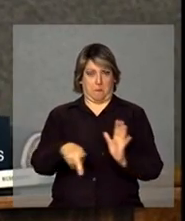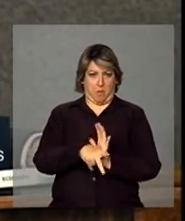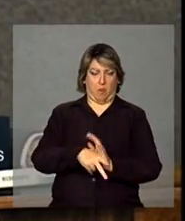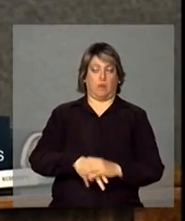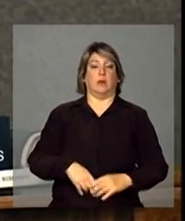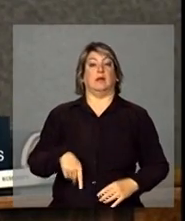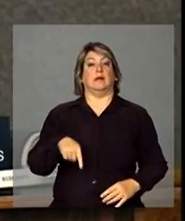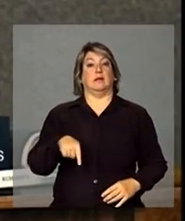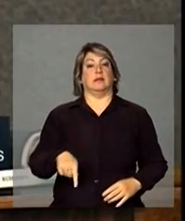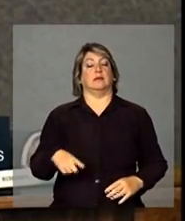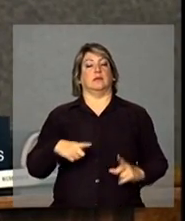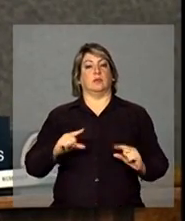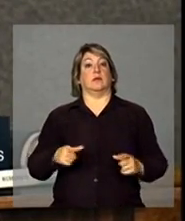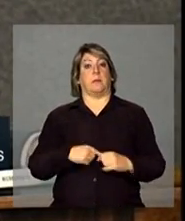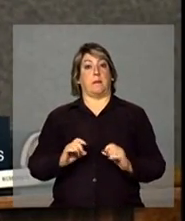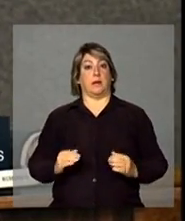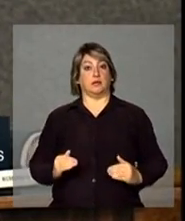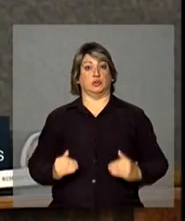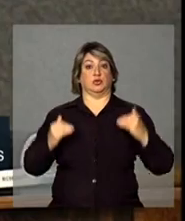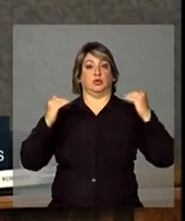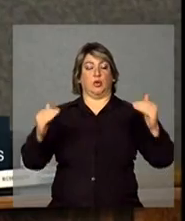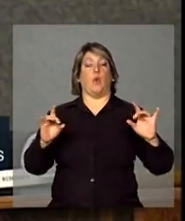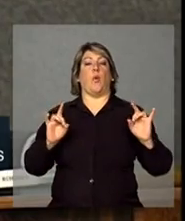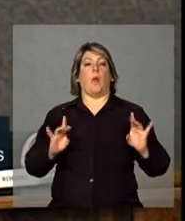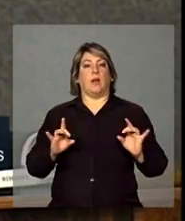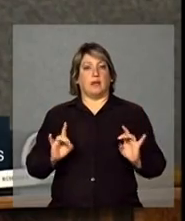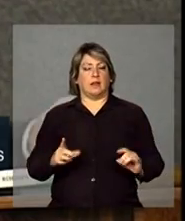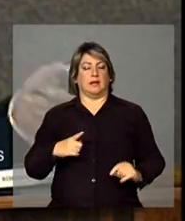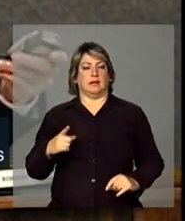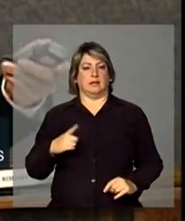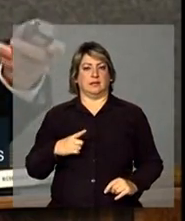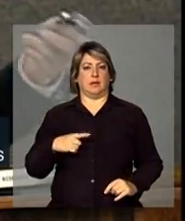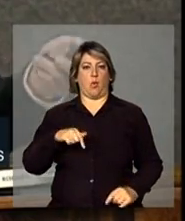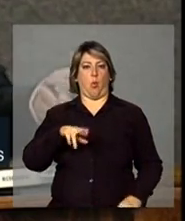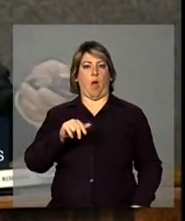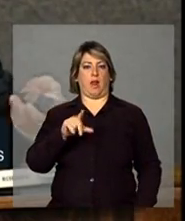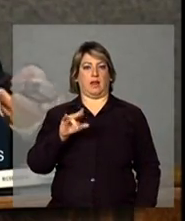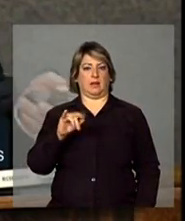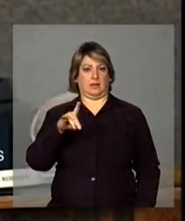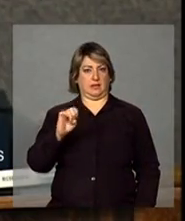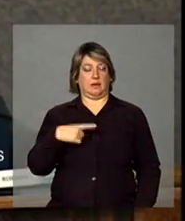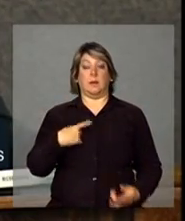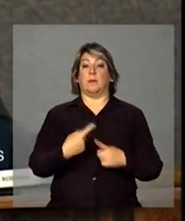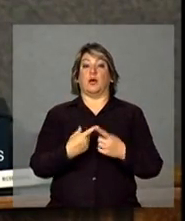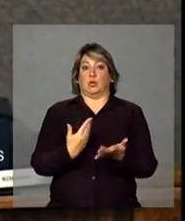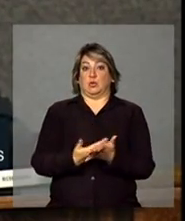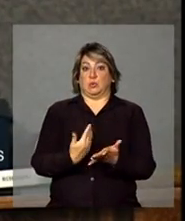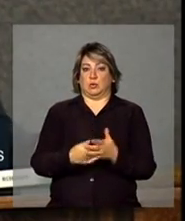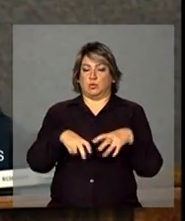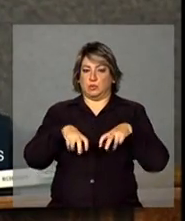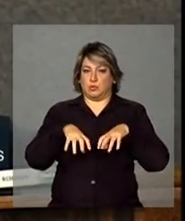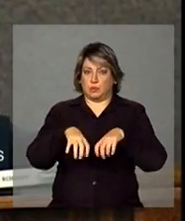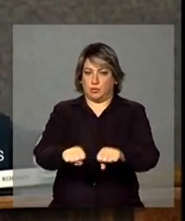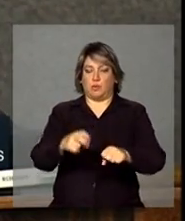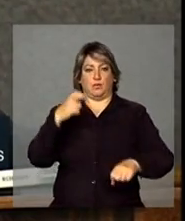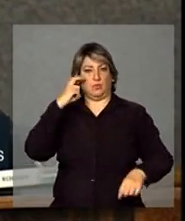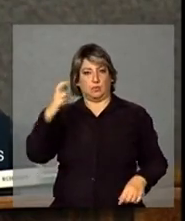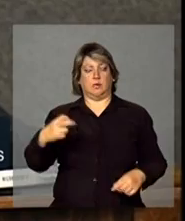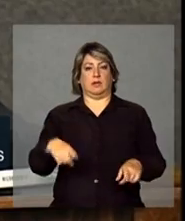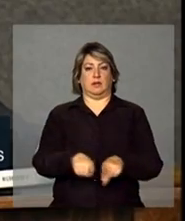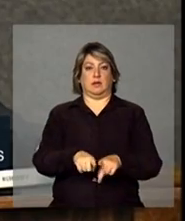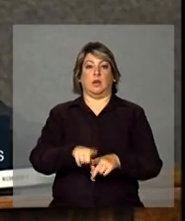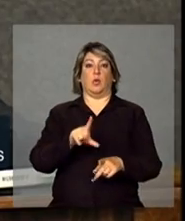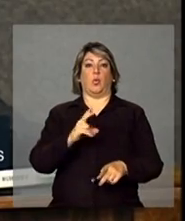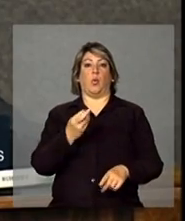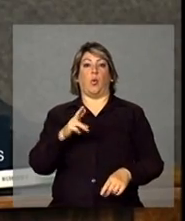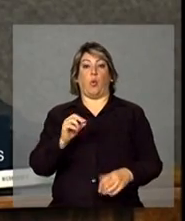sobe a qualidade medida, seja do ponto de vista da educação, que é algo que vai não só explicar o lucro hoje, mas o lucro